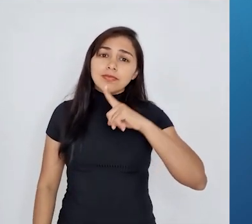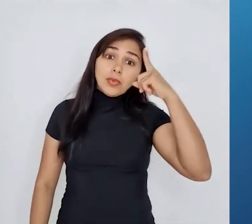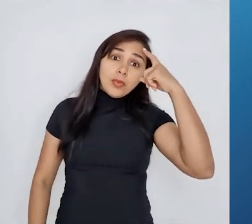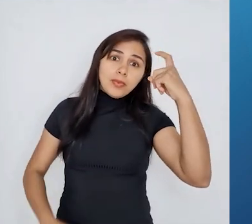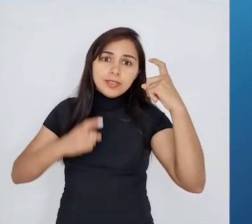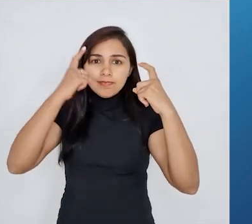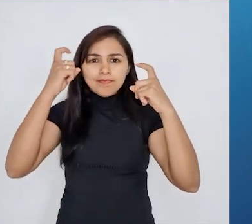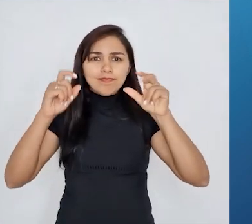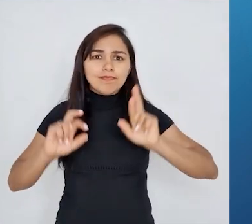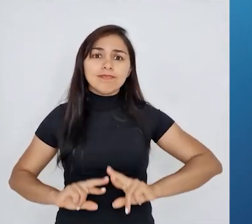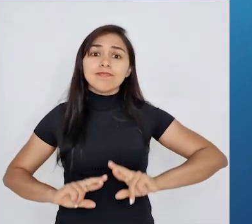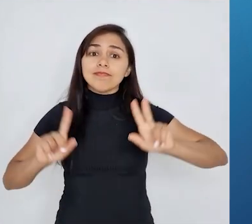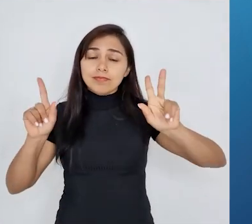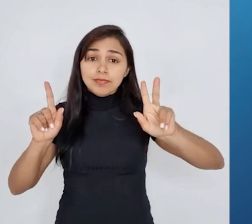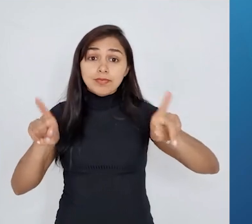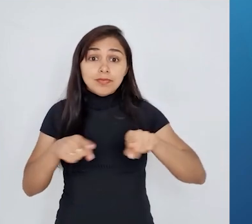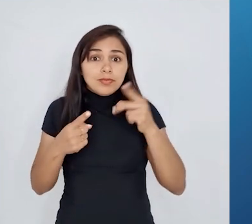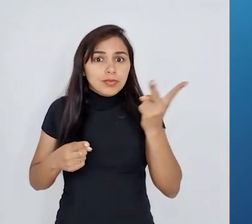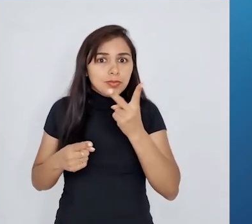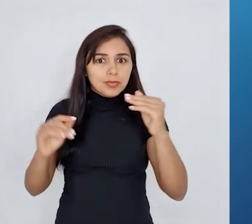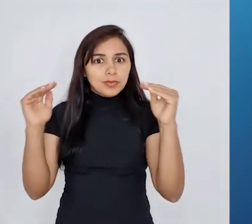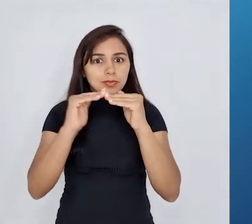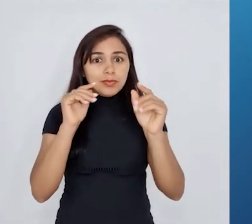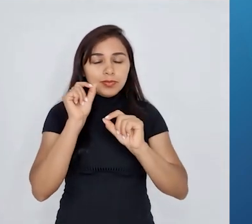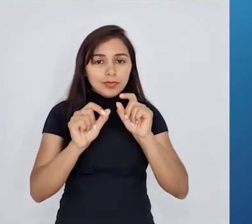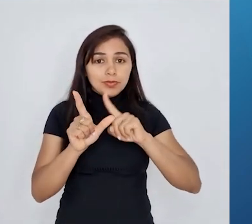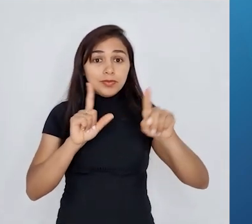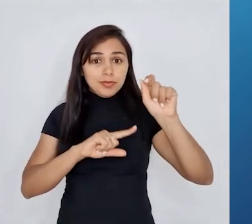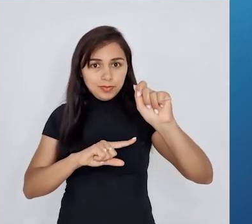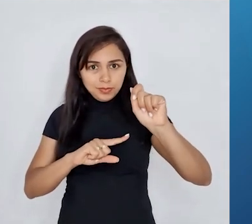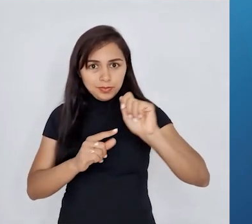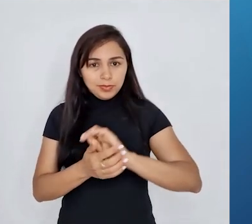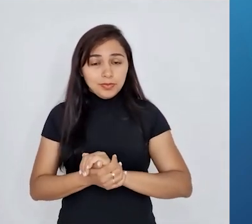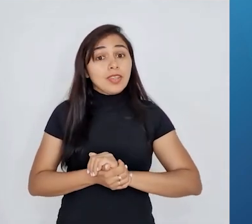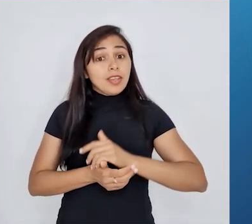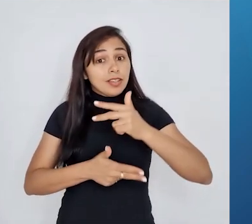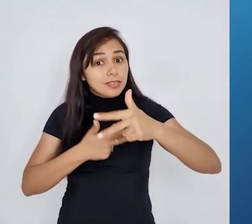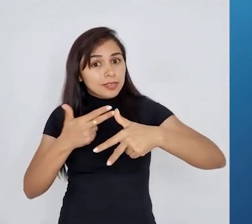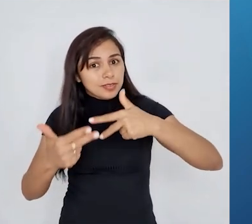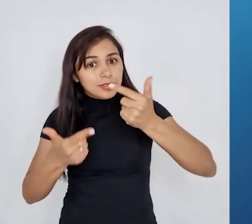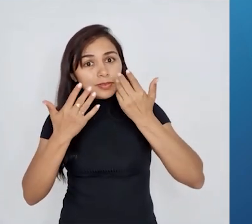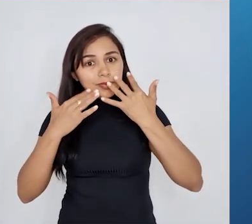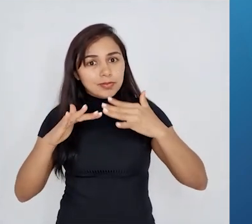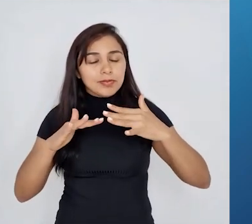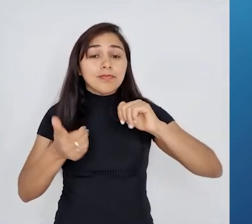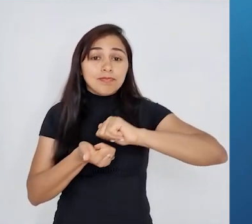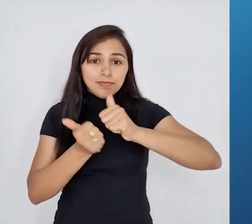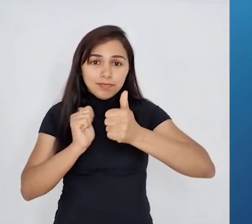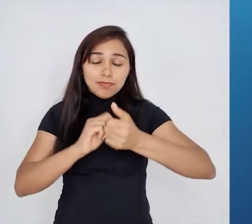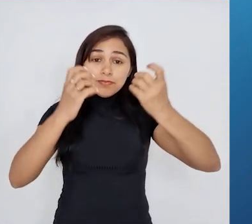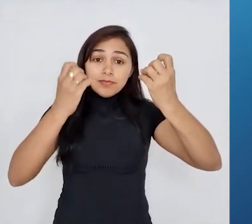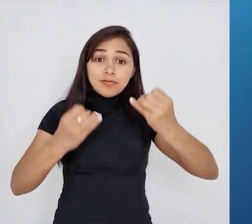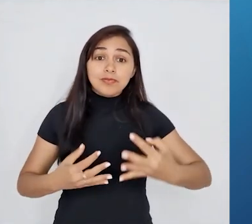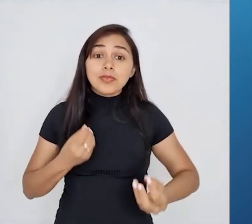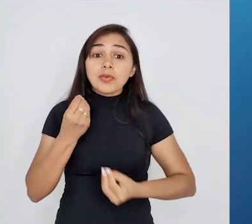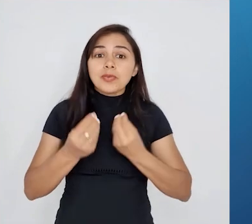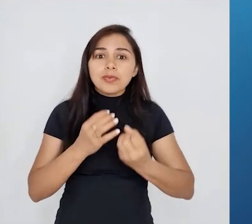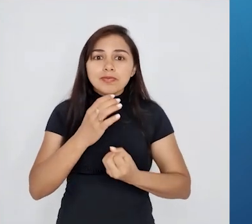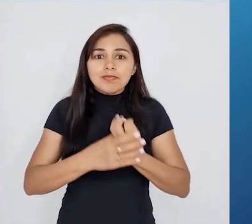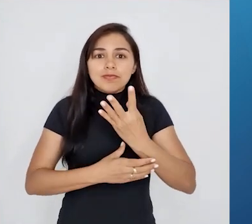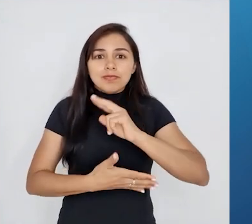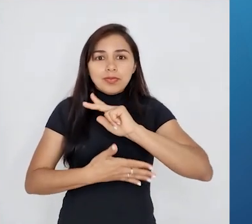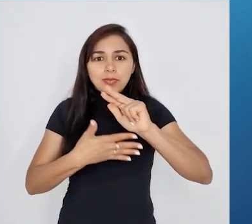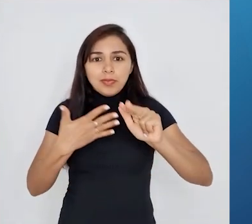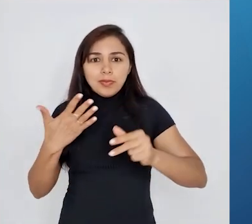que A, a seleção natural explica como novas espécies surgem, letra B, as espécies são imutáveis,